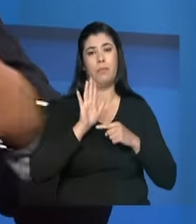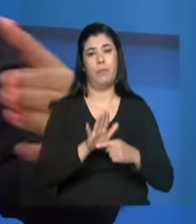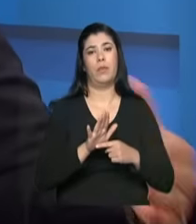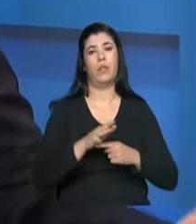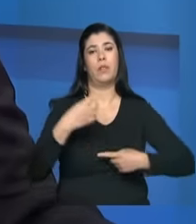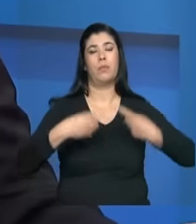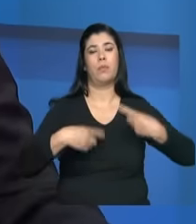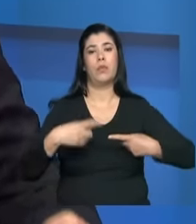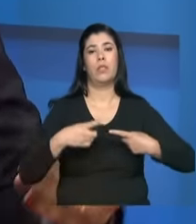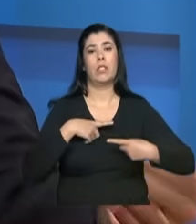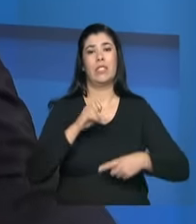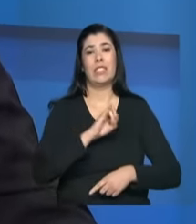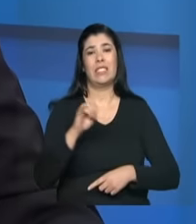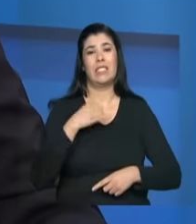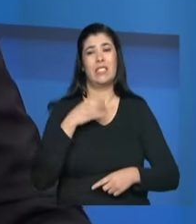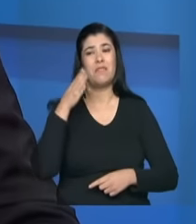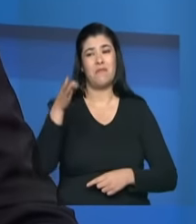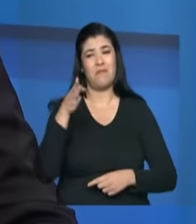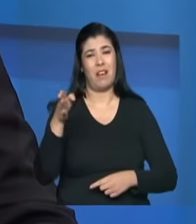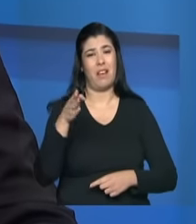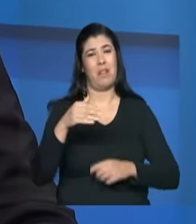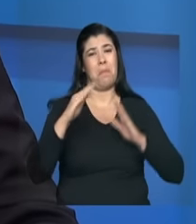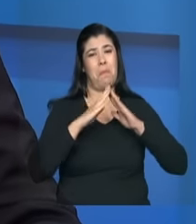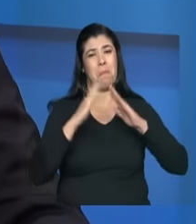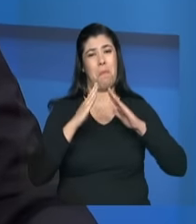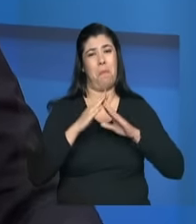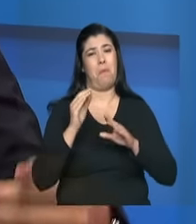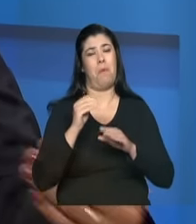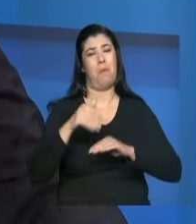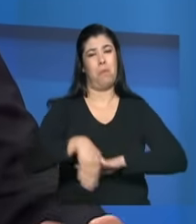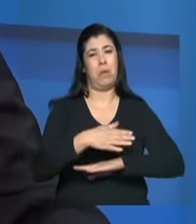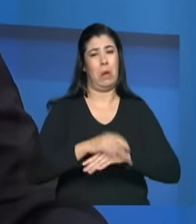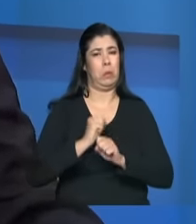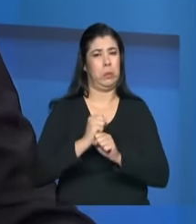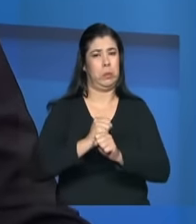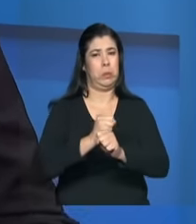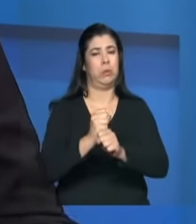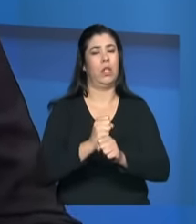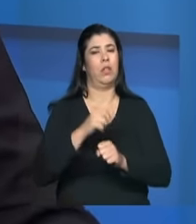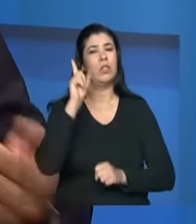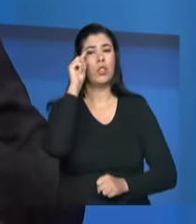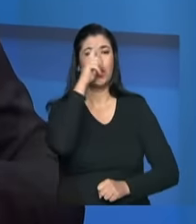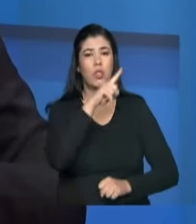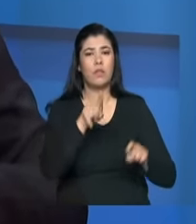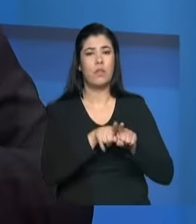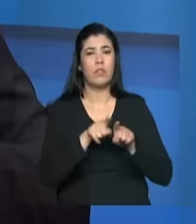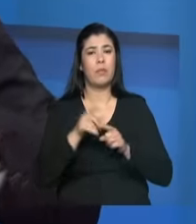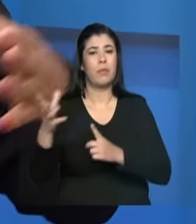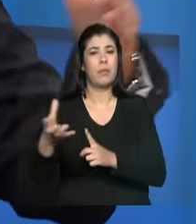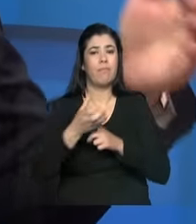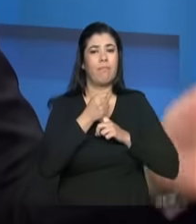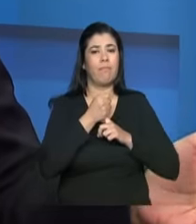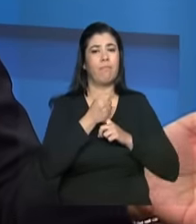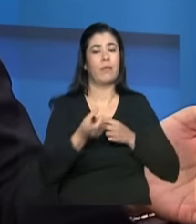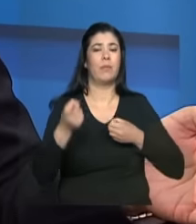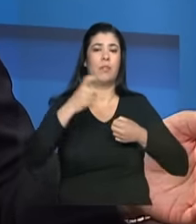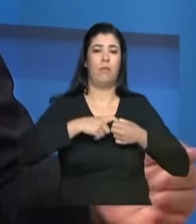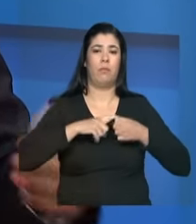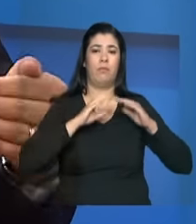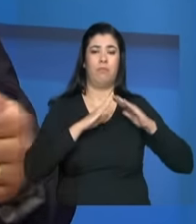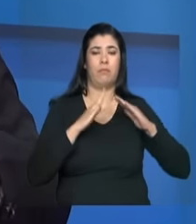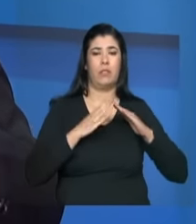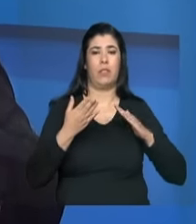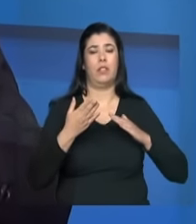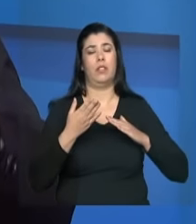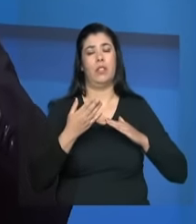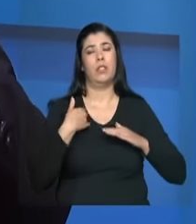quanto mais tempo na rua, mais vínculo a pessoa vai tendo na rua. Então isso também vai dificultando a saída da rua. Quanto mais tempo ela fica na rua,